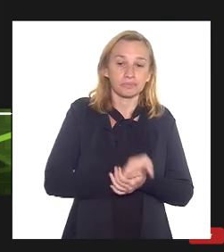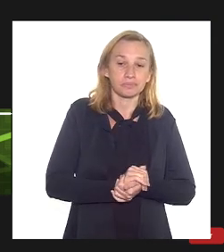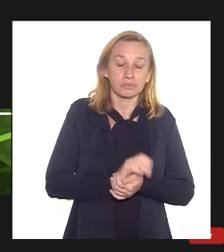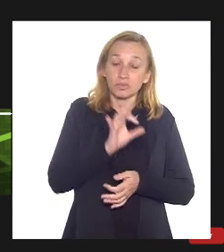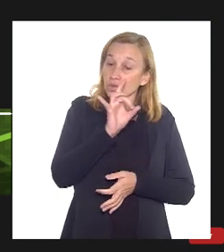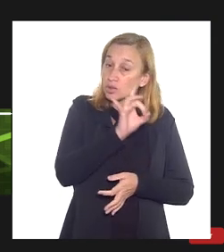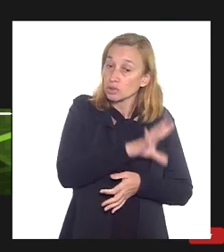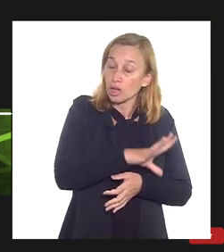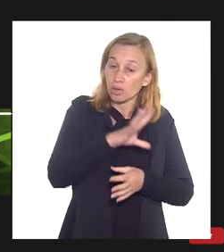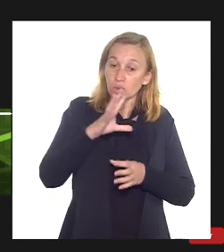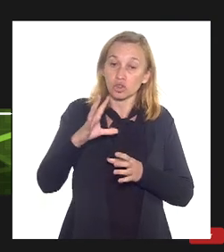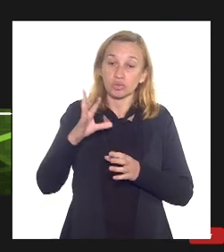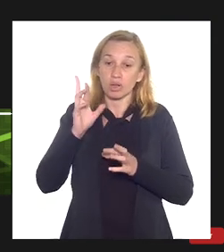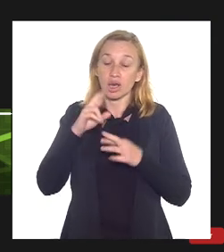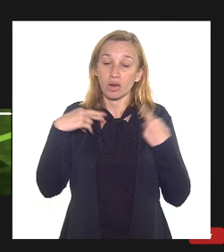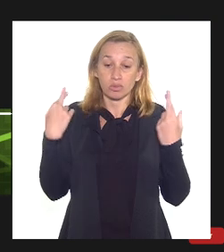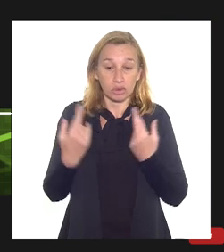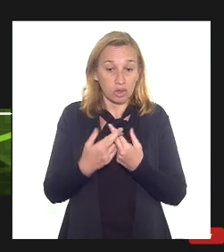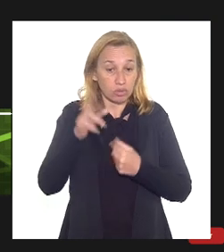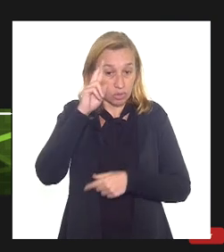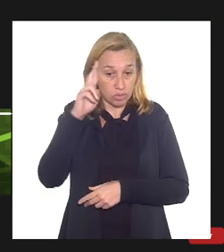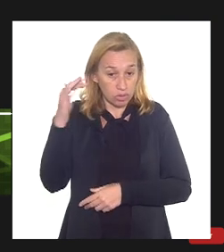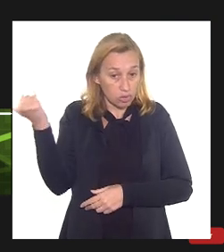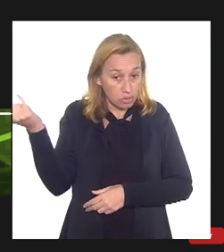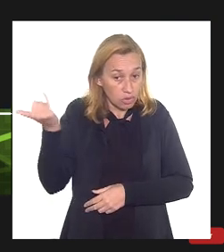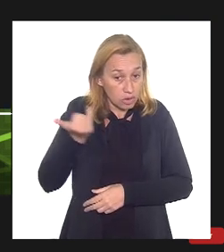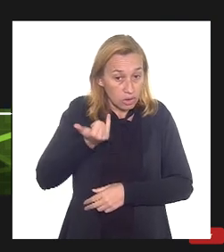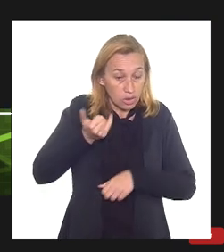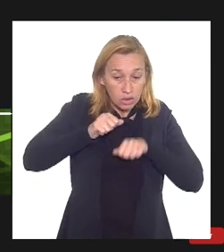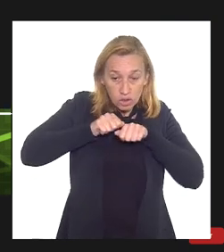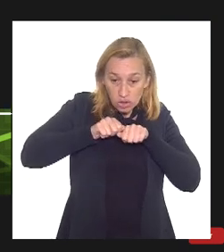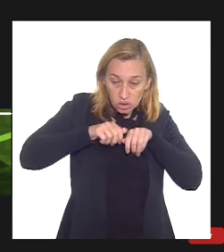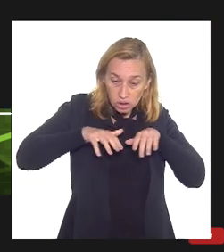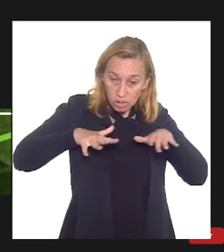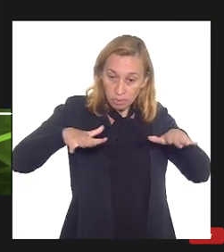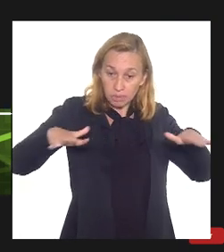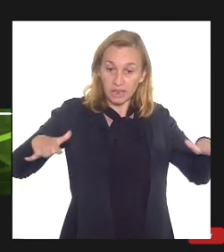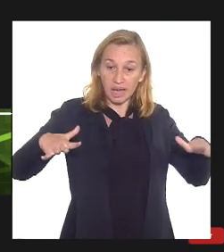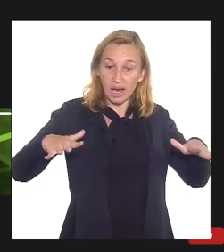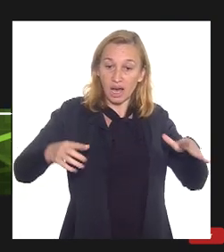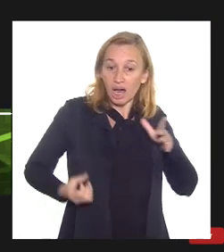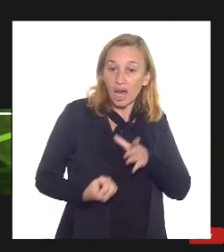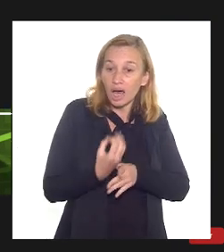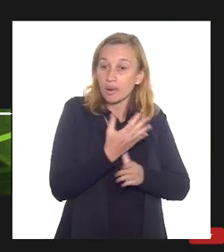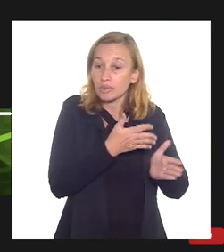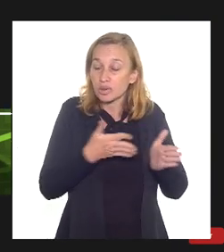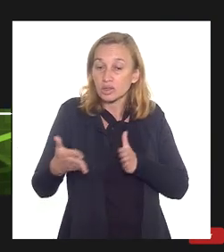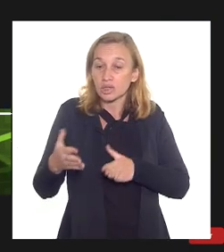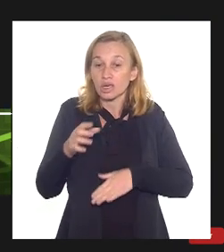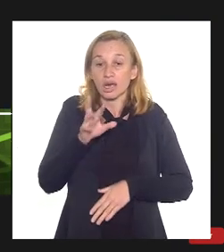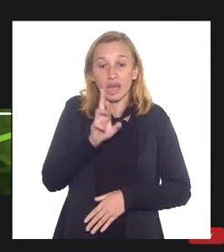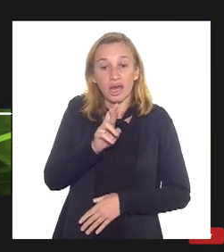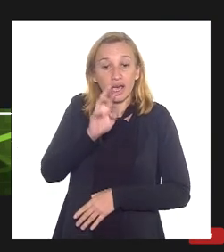última reunião de ampliar a produção da Reduc